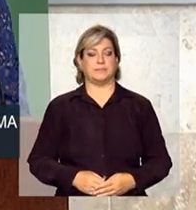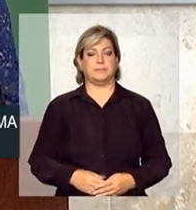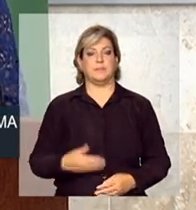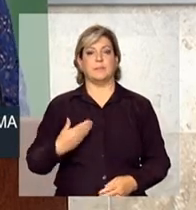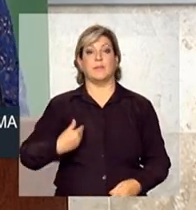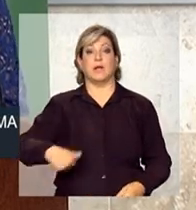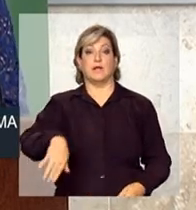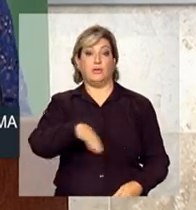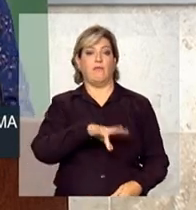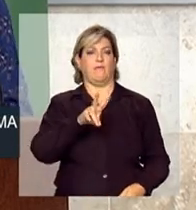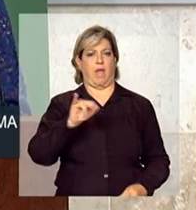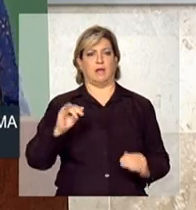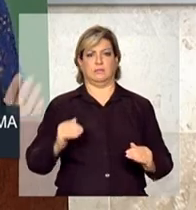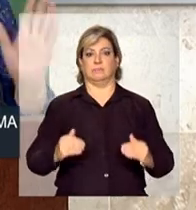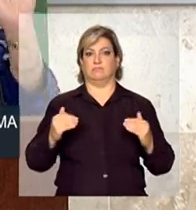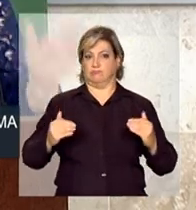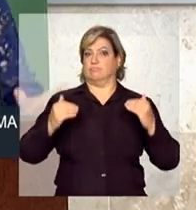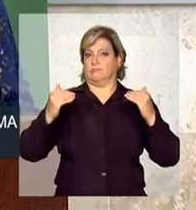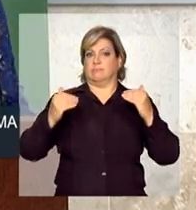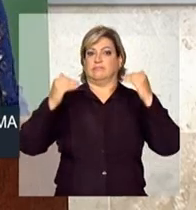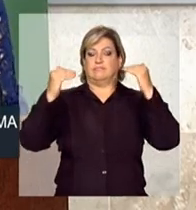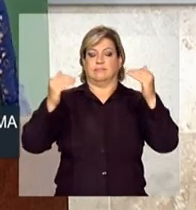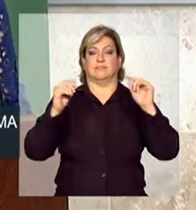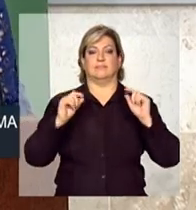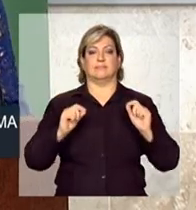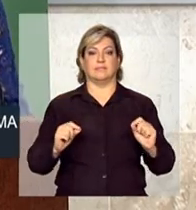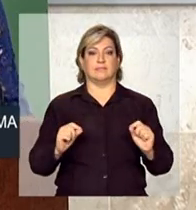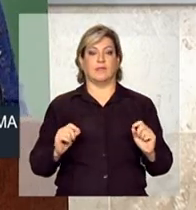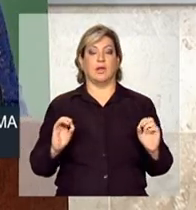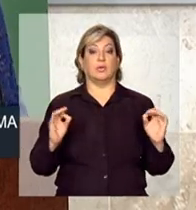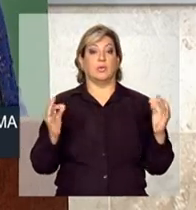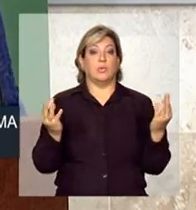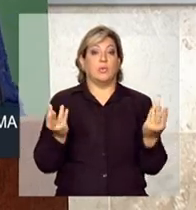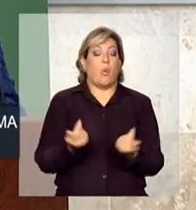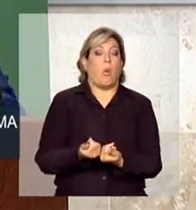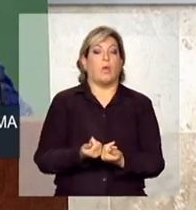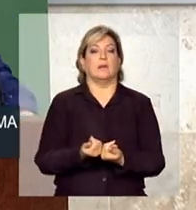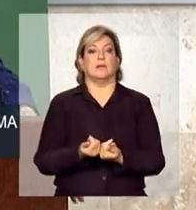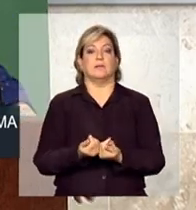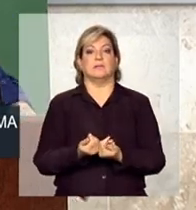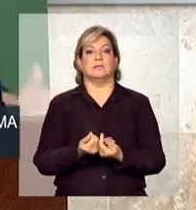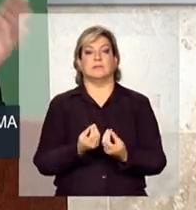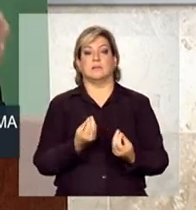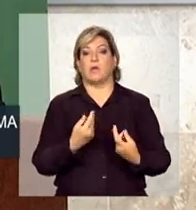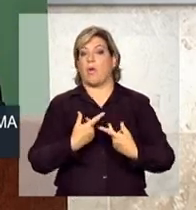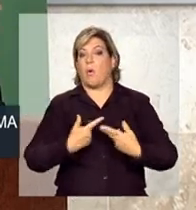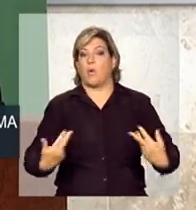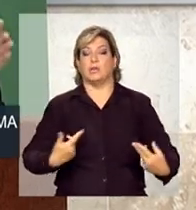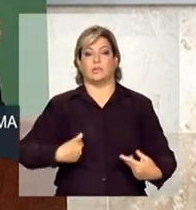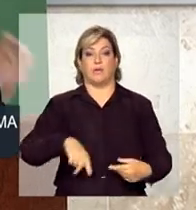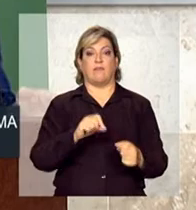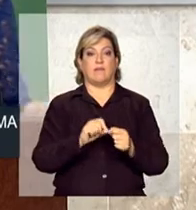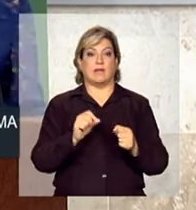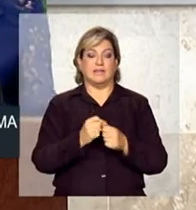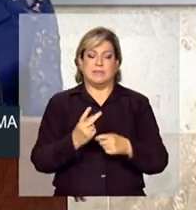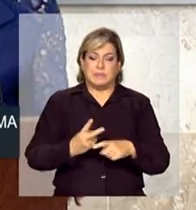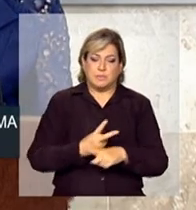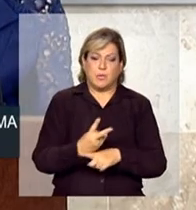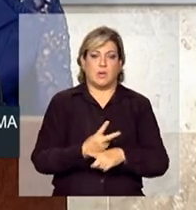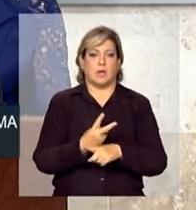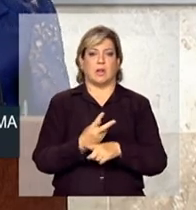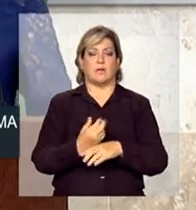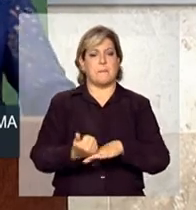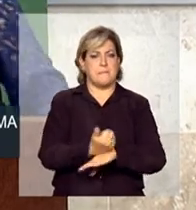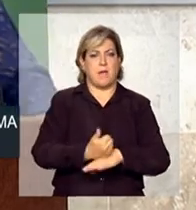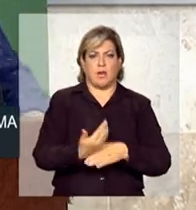vamos crescer em todas as medidas que tomamos em busca da competitividade no nosso